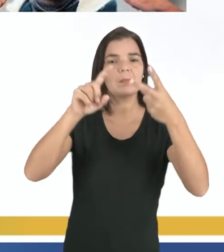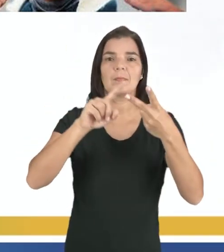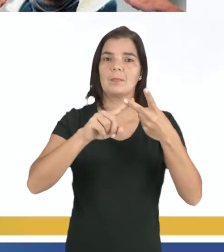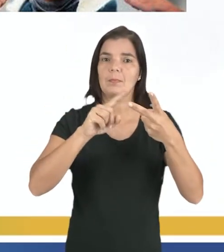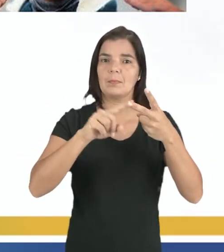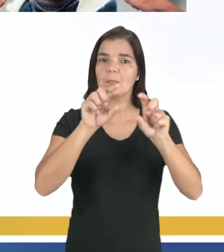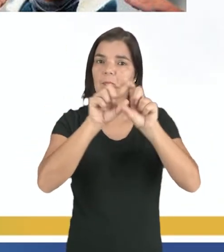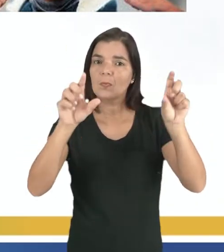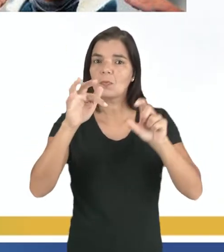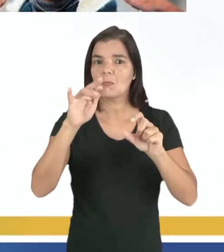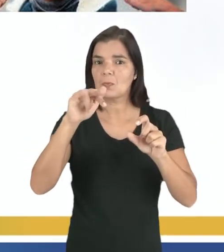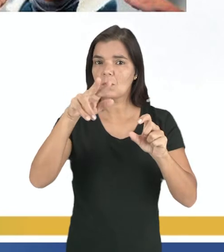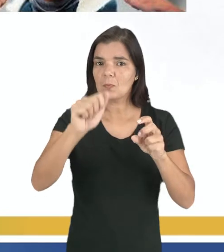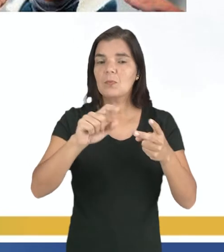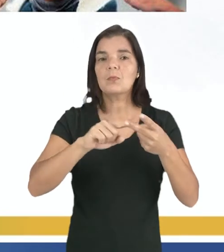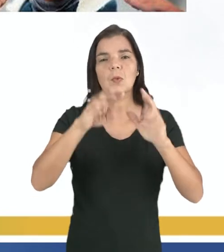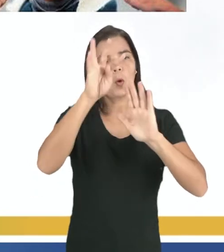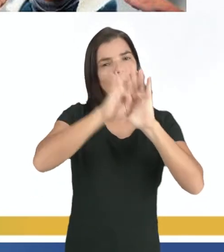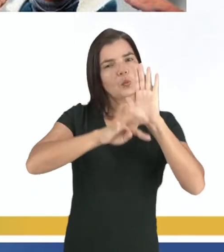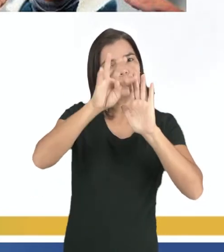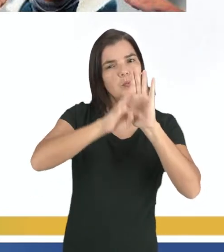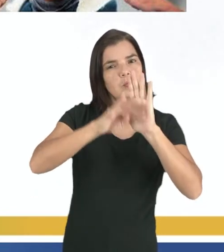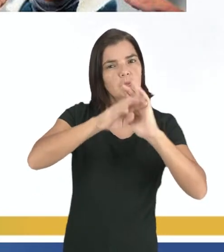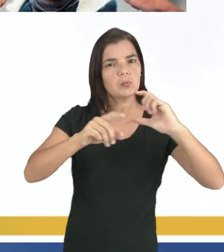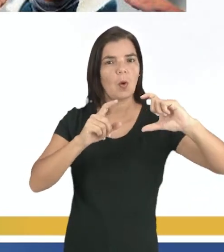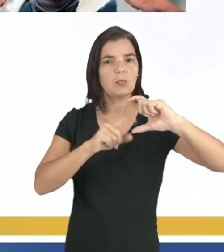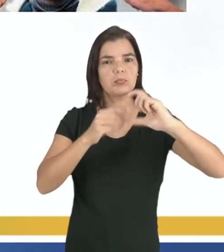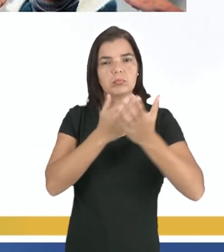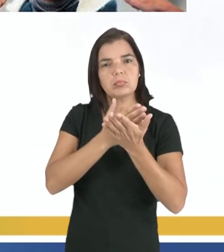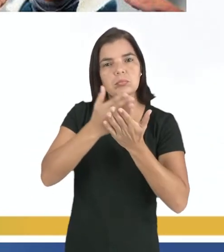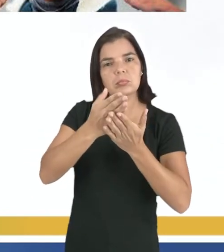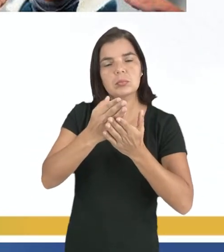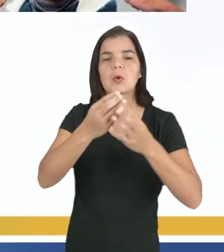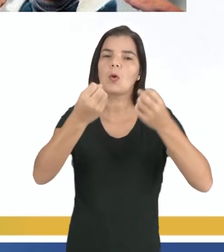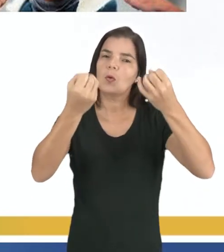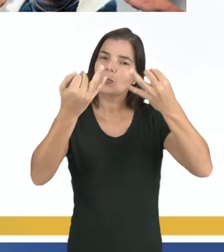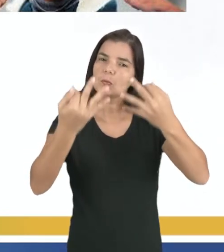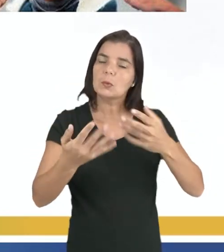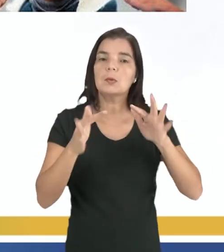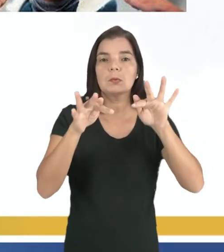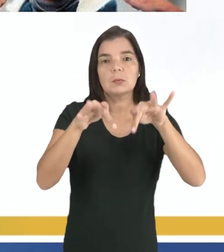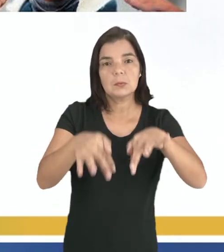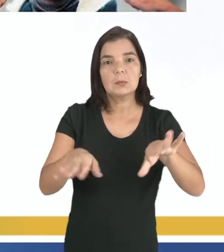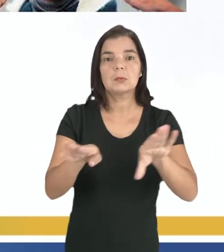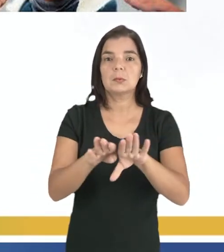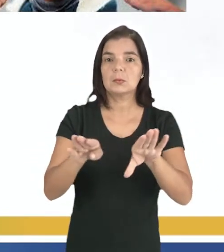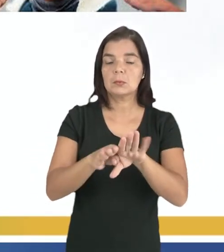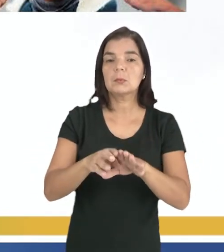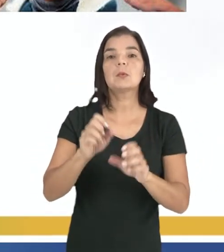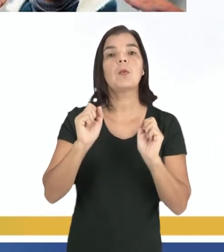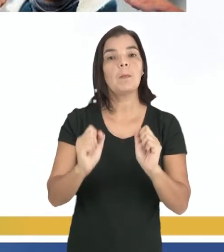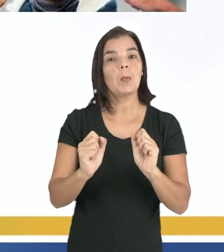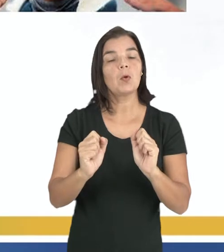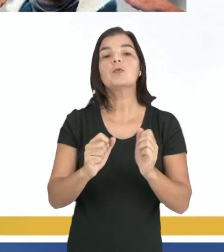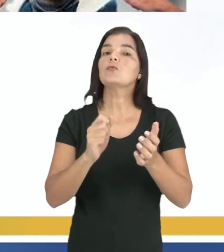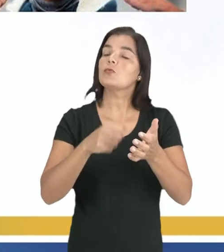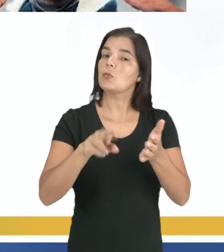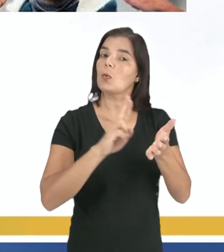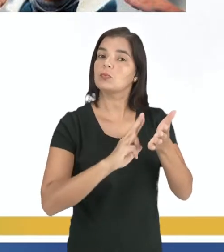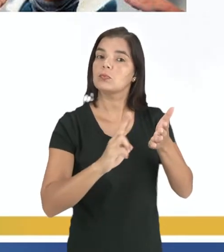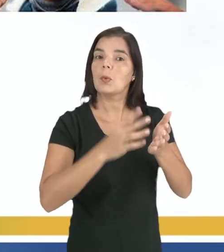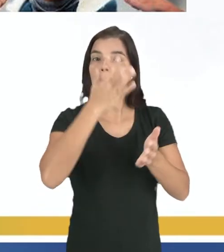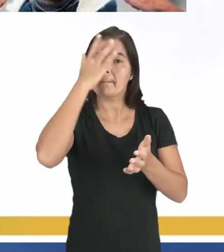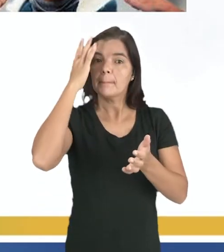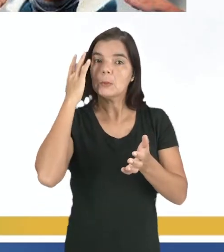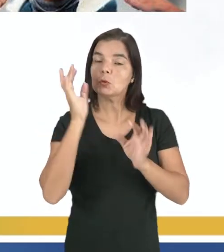tem linha fina, possui o corpo do texto, que é a parte de introdução, desenvolvimento, conclusão, e ela pode vir assinada pela